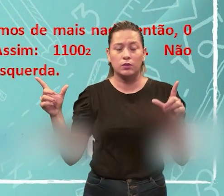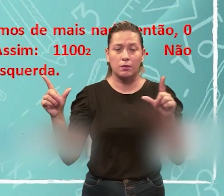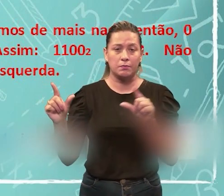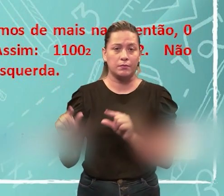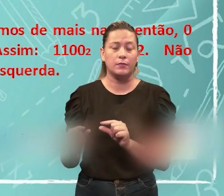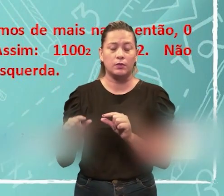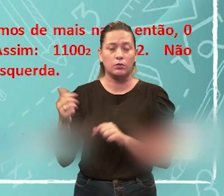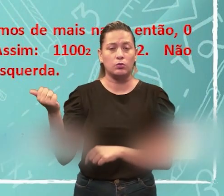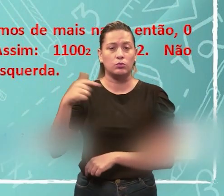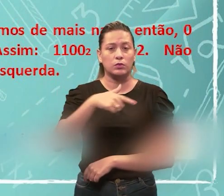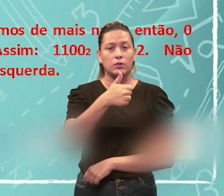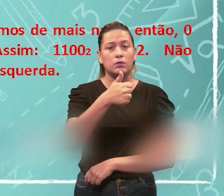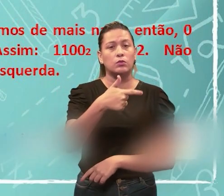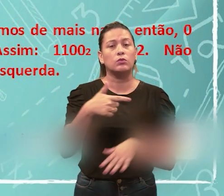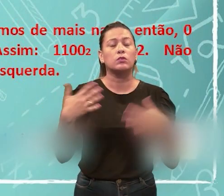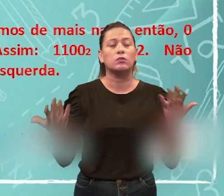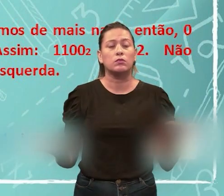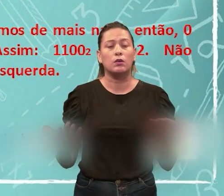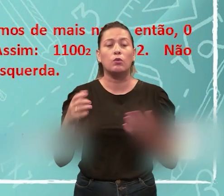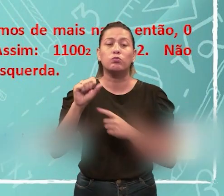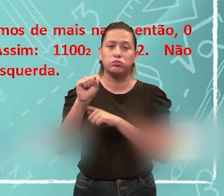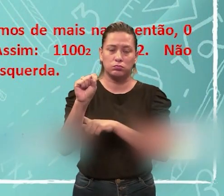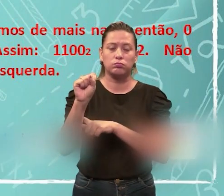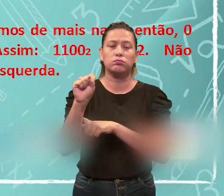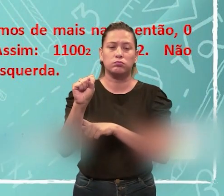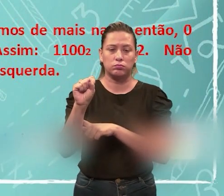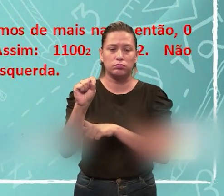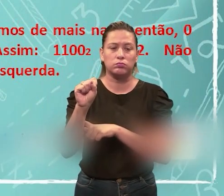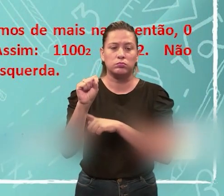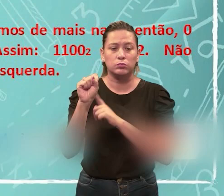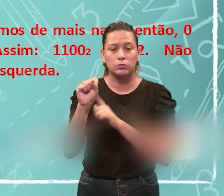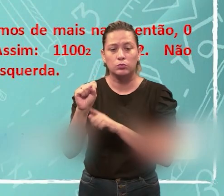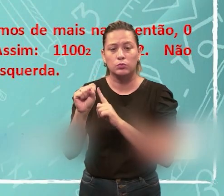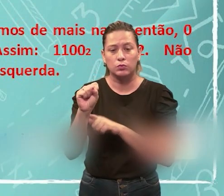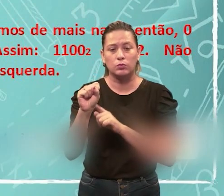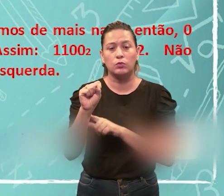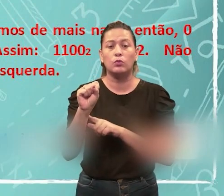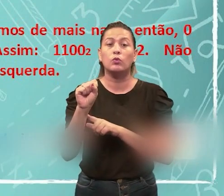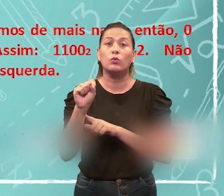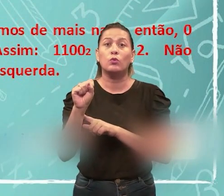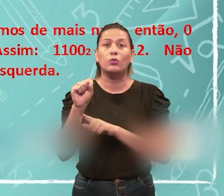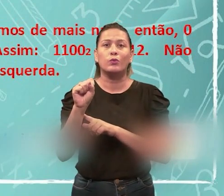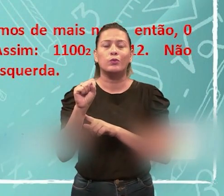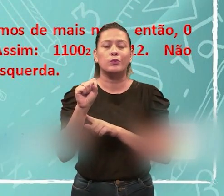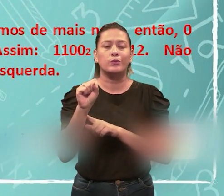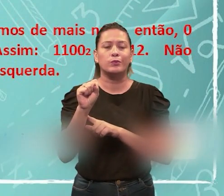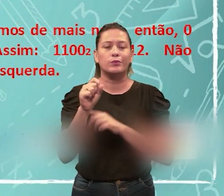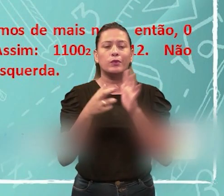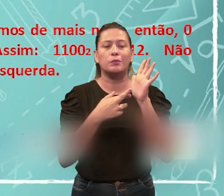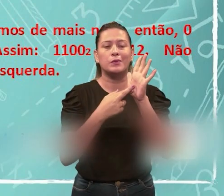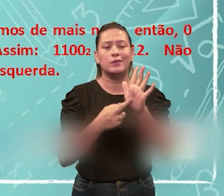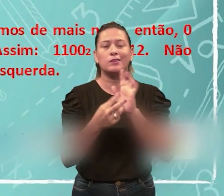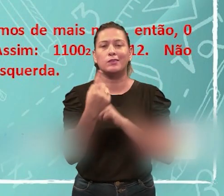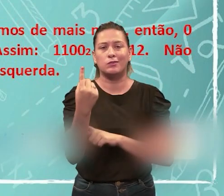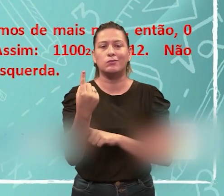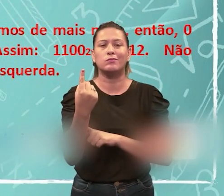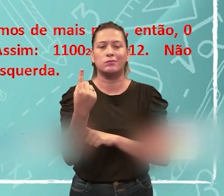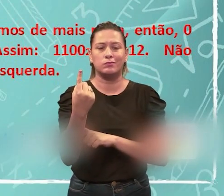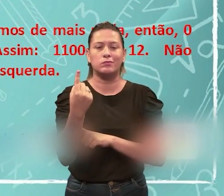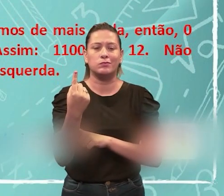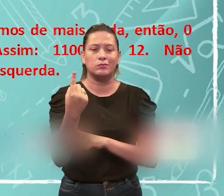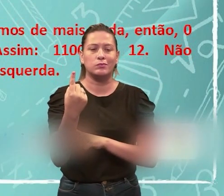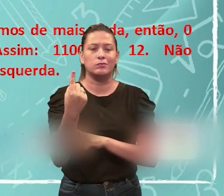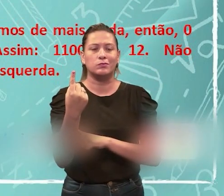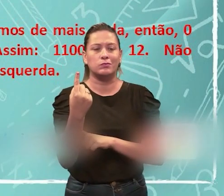que 12, nessa sequência aqui, seria quem? O 8. Então, no 8, eu já coloco 1. Então, eu já tenho quantas unidades para completar